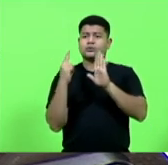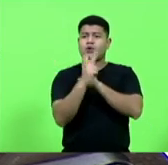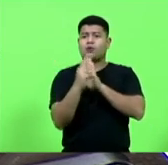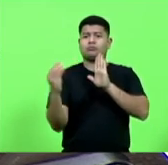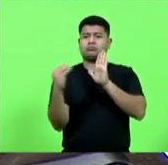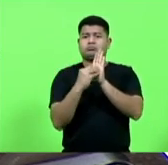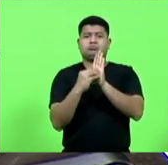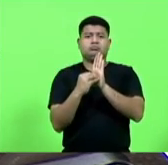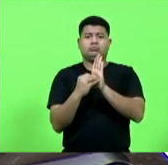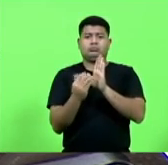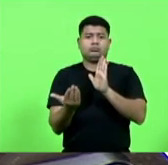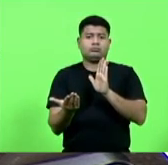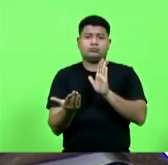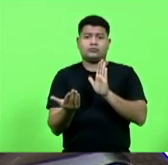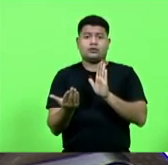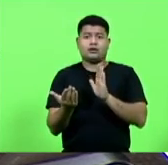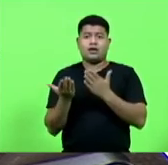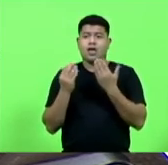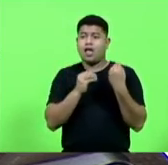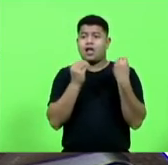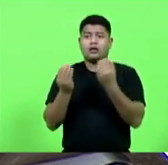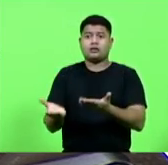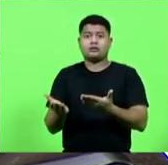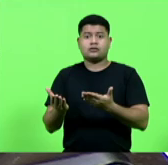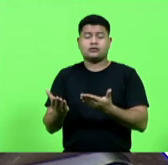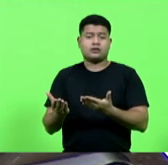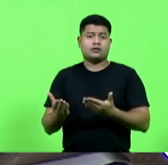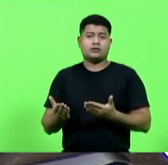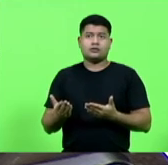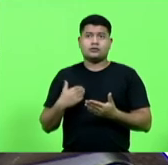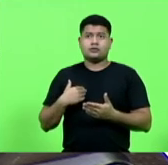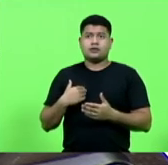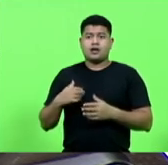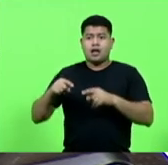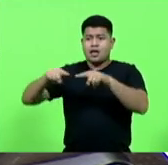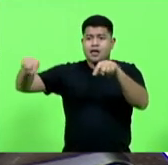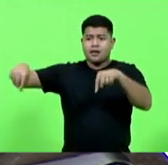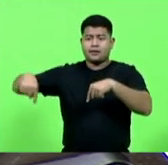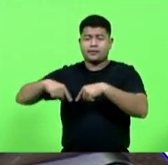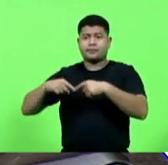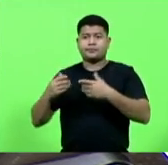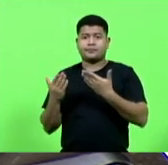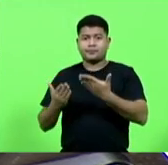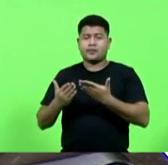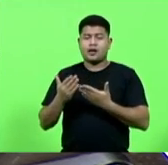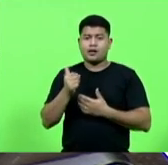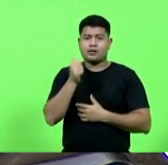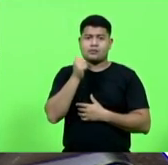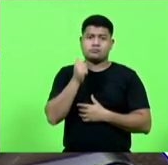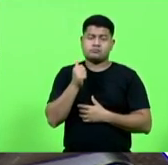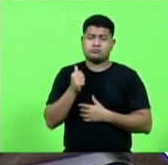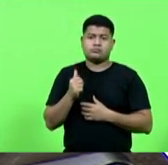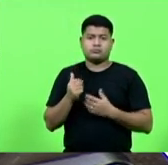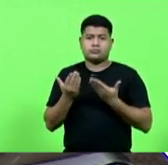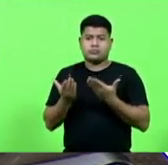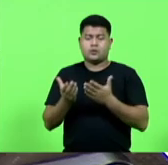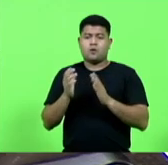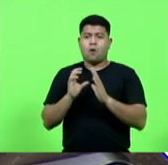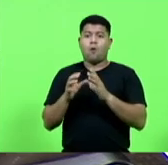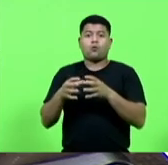Na verdade, nada que eles vão oferecer nesse departamento, a bancada feminina já não pode oferecer